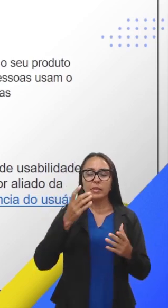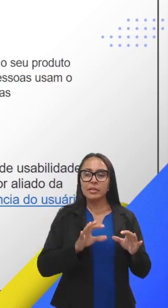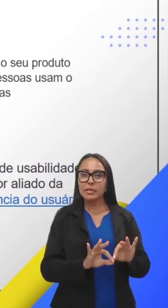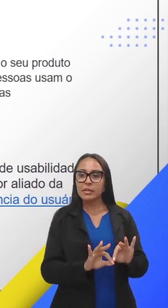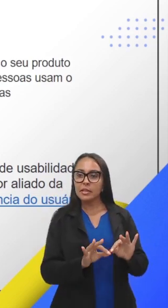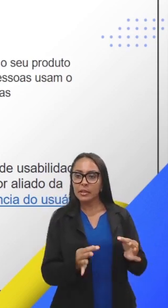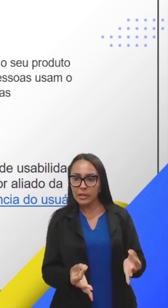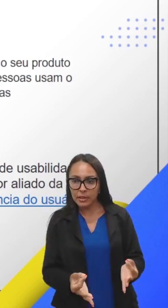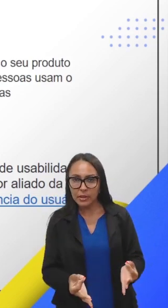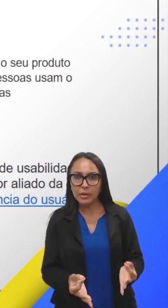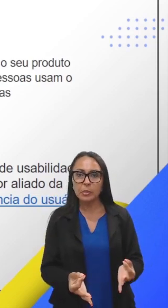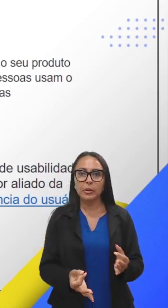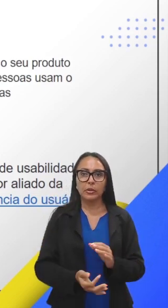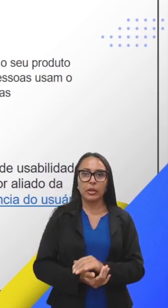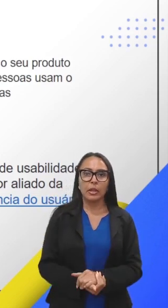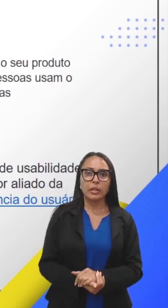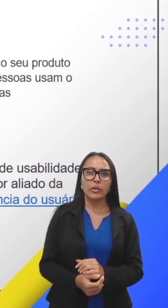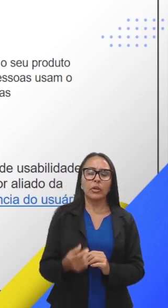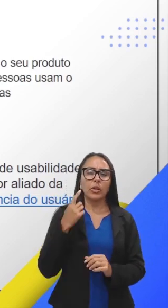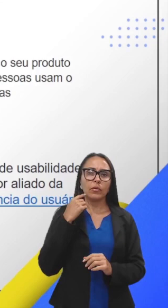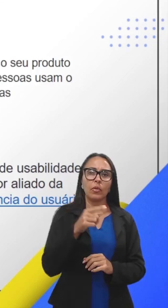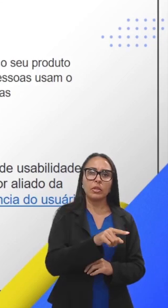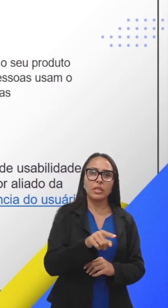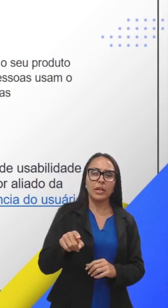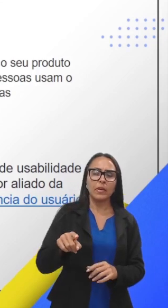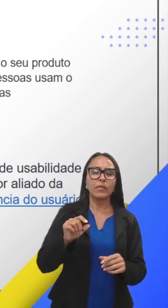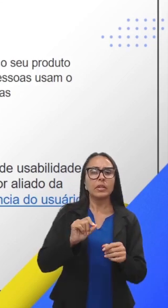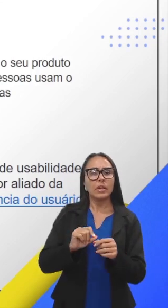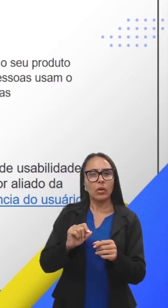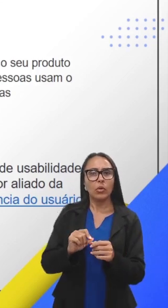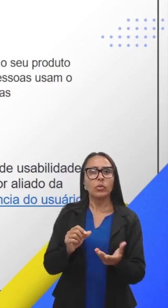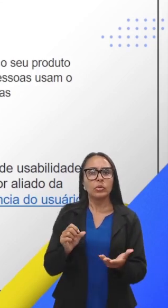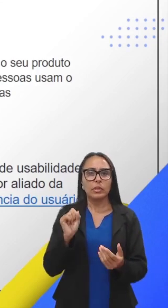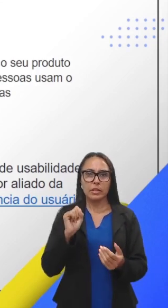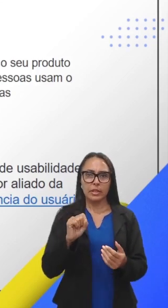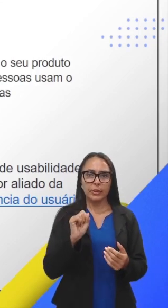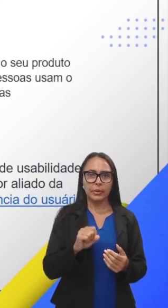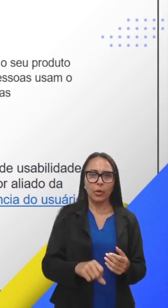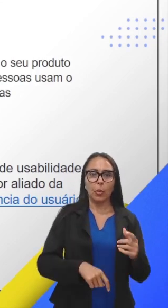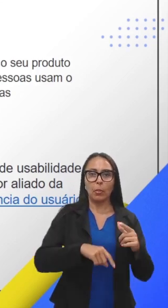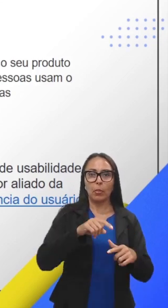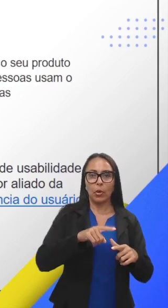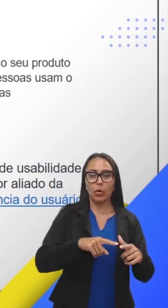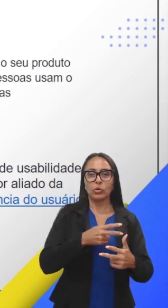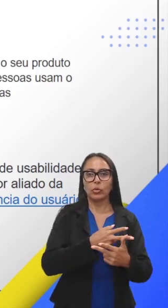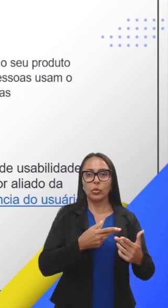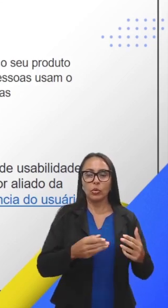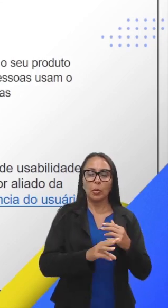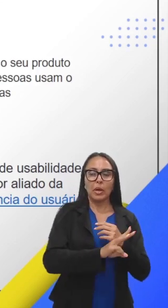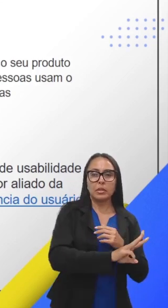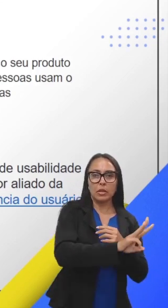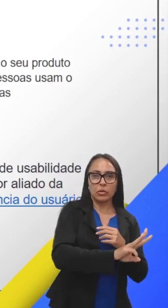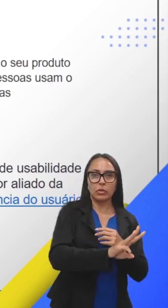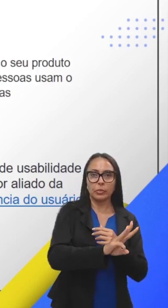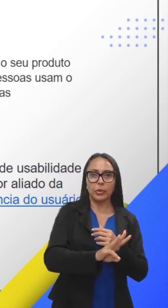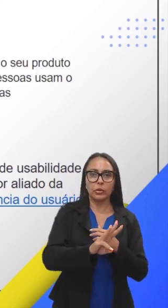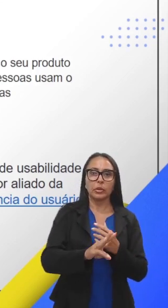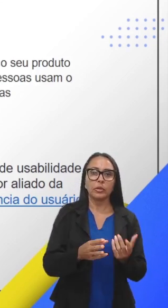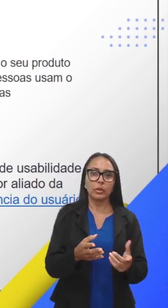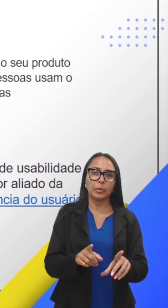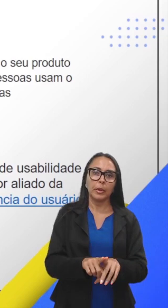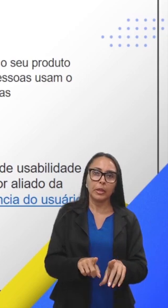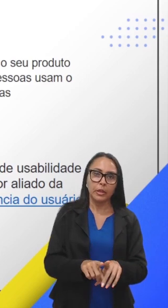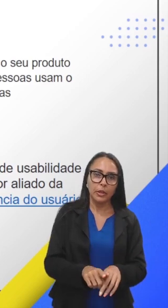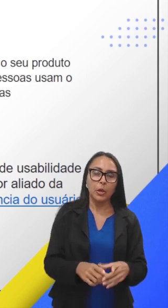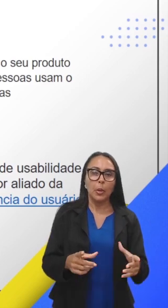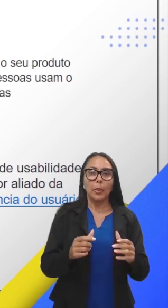pura. Então, tipo, se você vai fazer algo, e quando eu trago, eu acho que é importante, quando eu trago produtos para sites, sociais e tal, o produto não é só venda, o produto